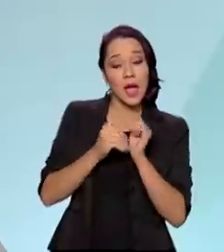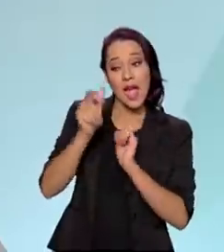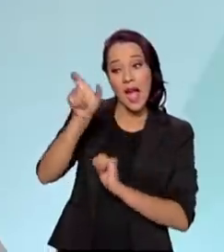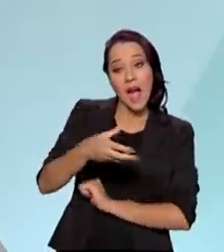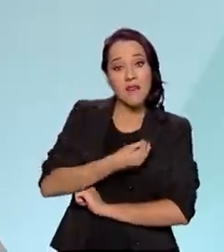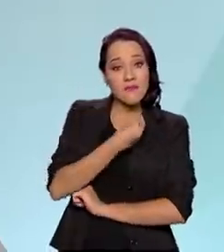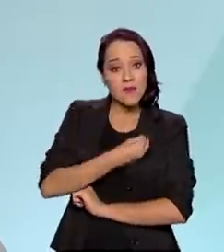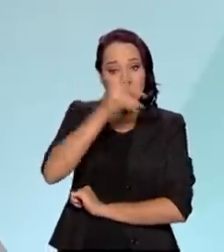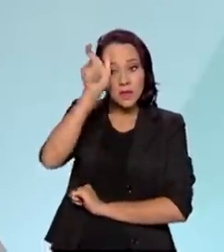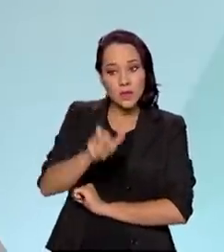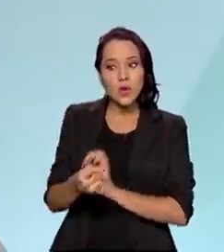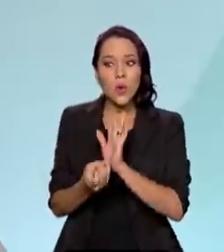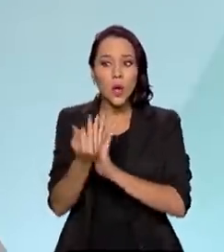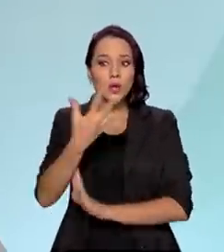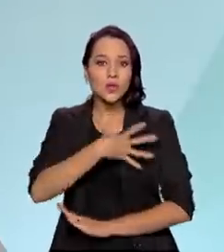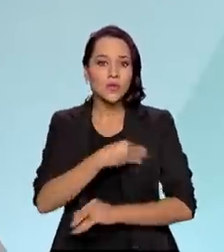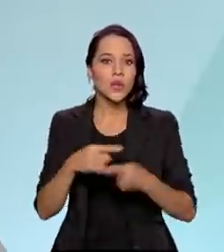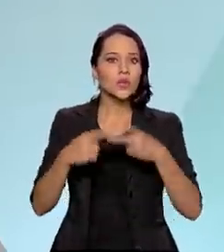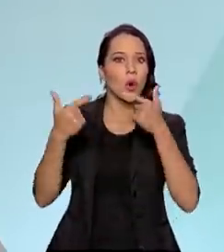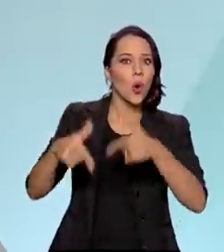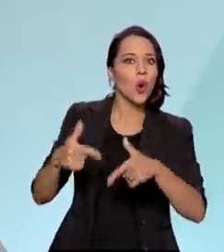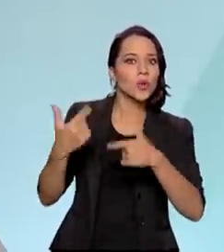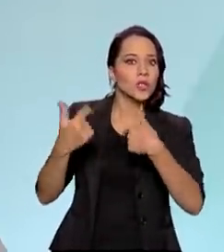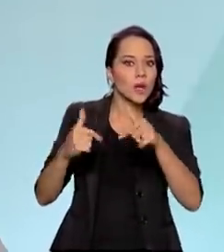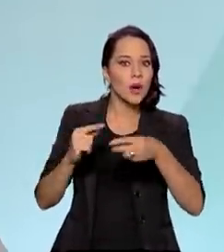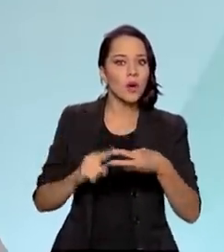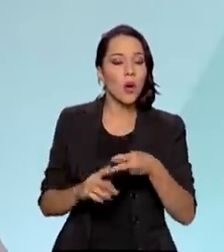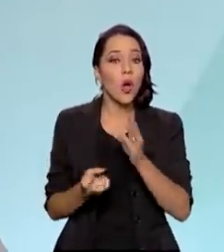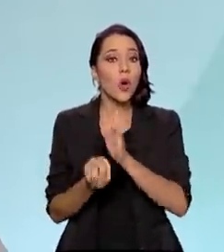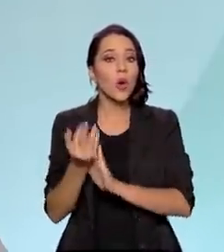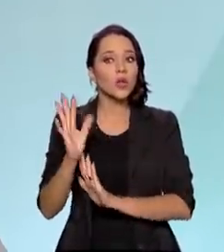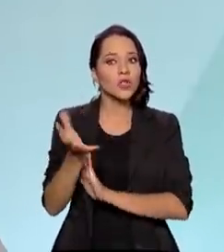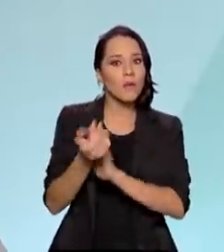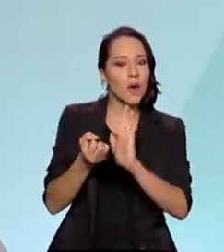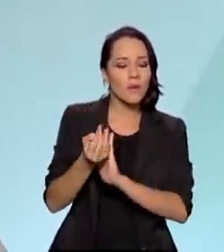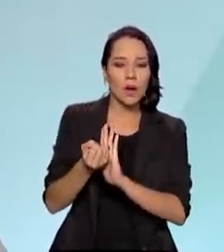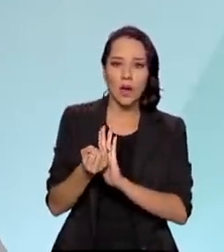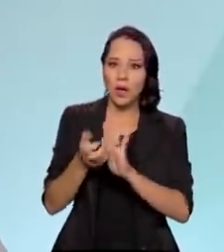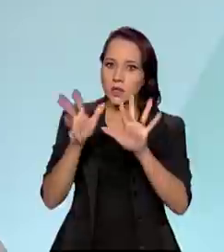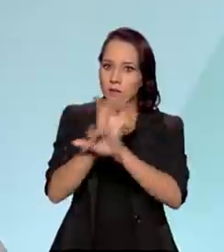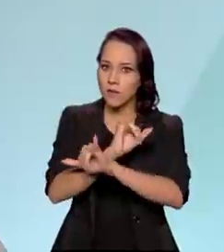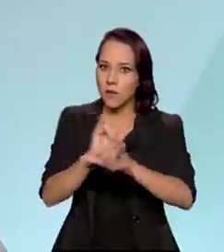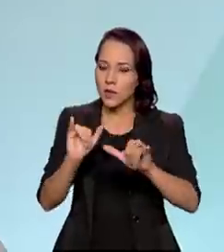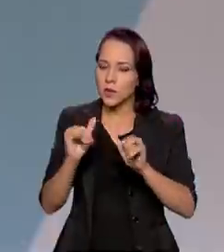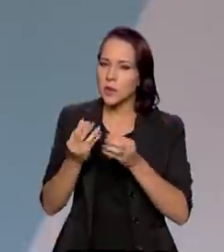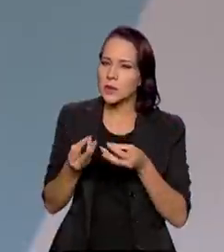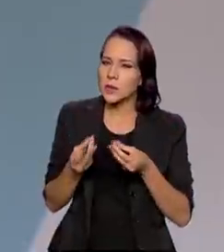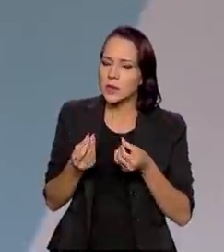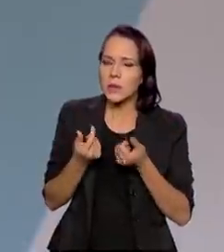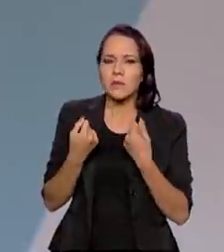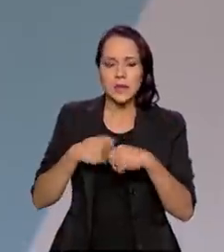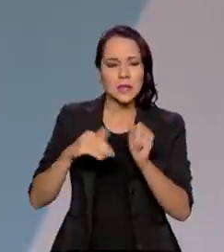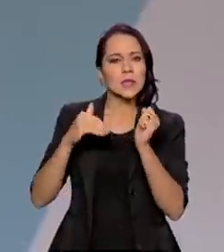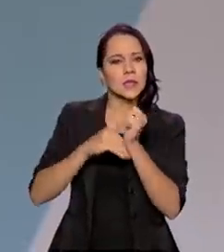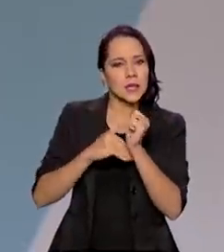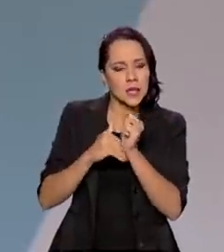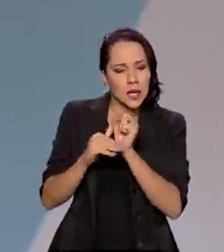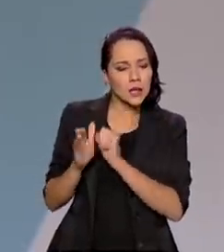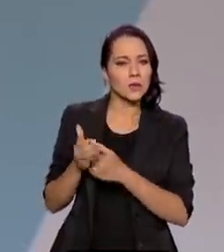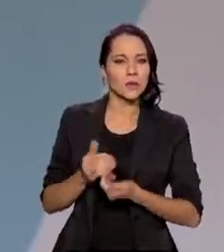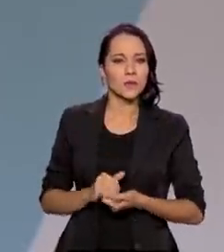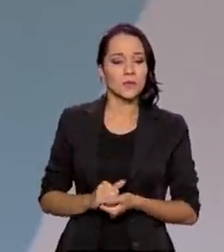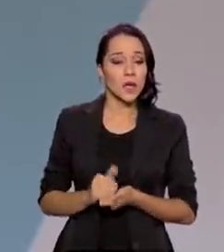pessoas, quantos filhos tem, onde trabalhou, quanto recebeu. Então, esses dados são muito sensíveis. Então, todo o corpo